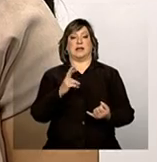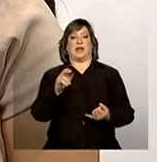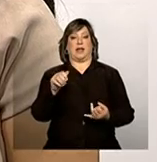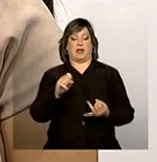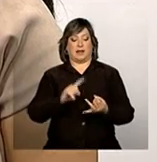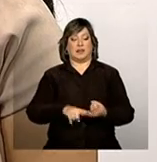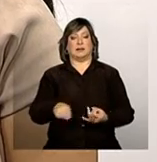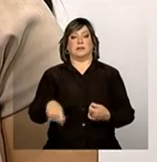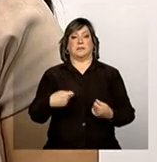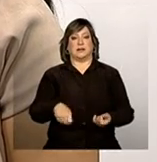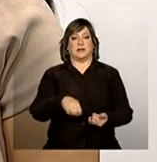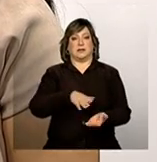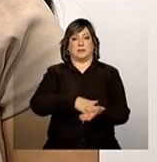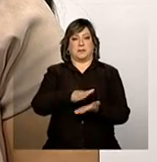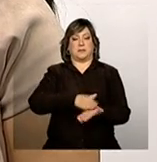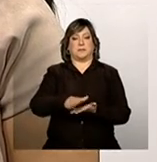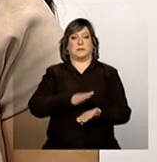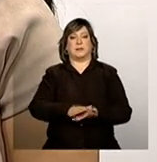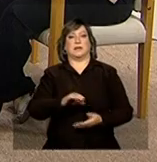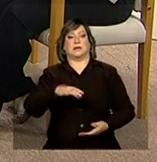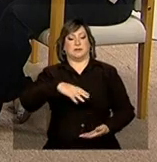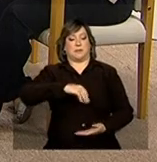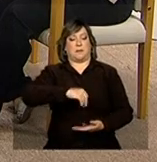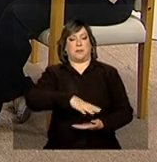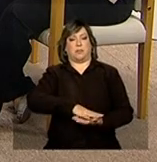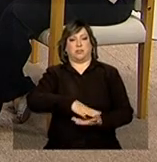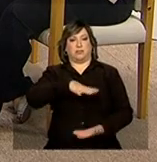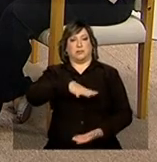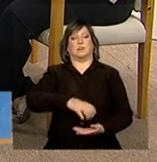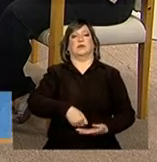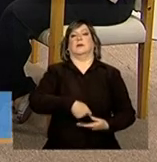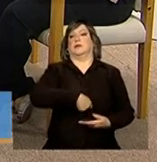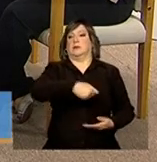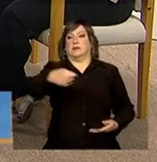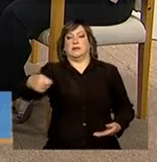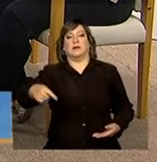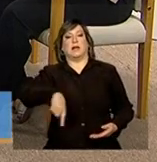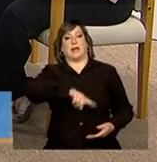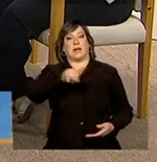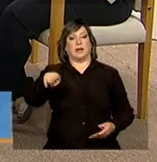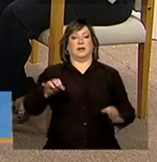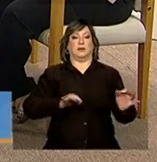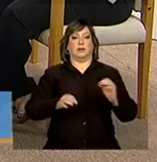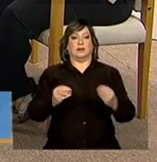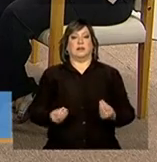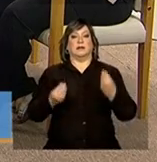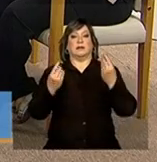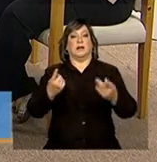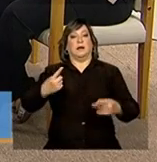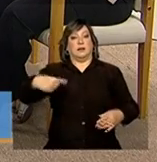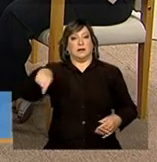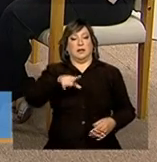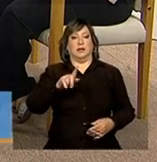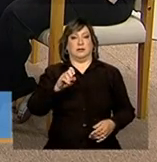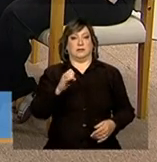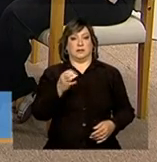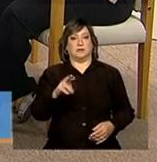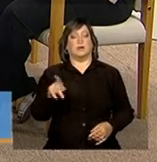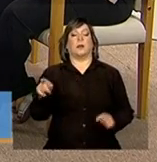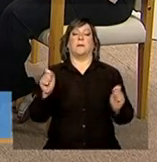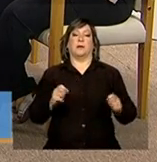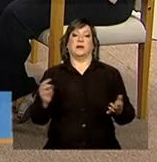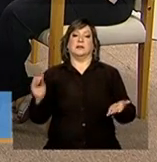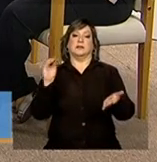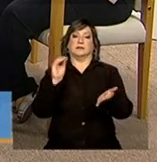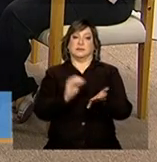para o coordenador fazer o preenchimento e o coordenador repassasse para o gestor, para ele inserir